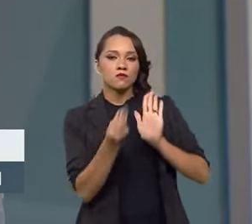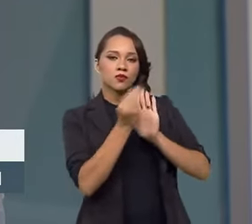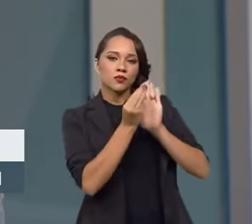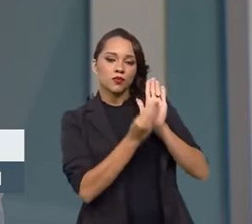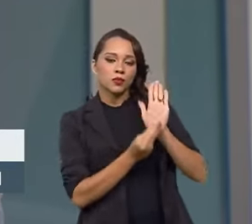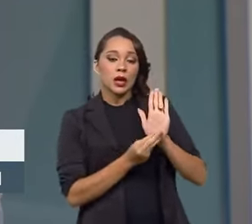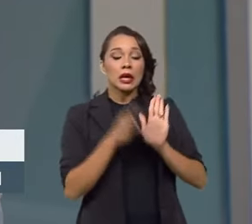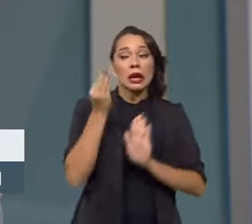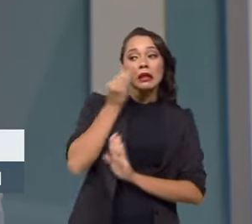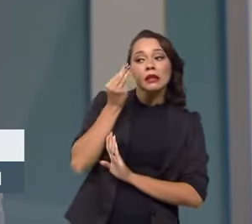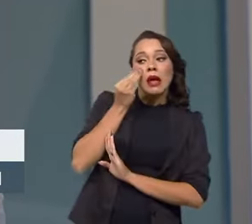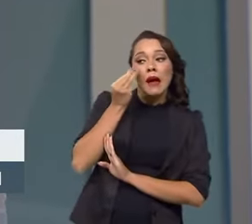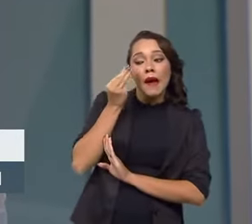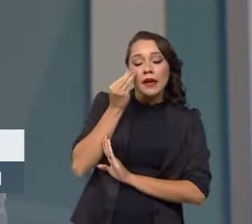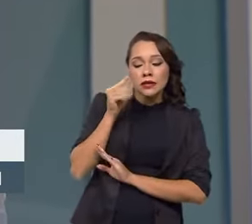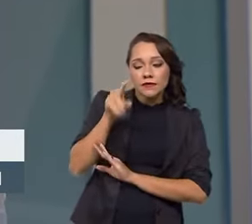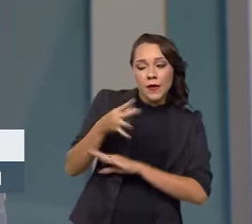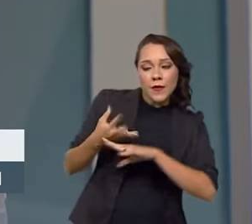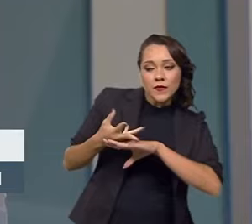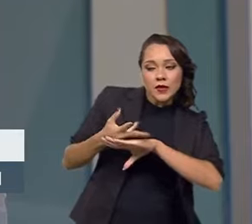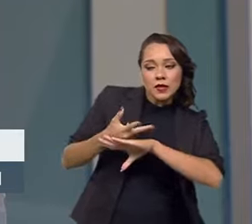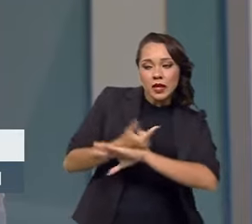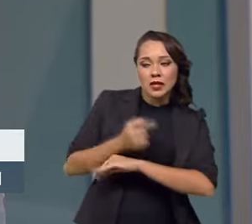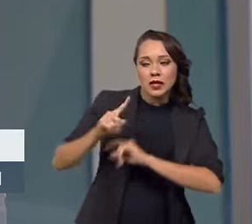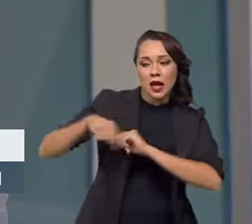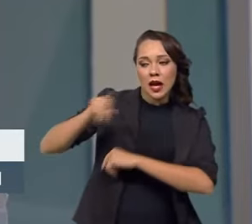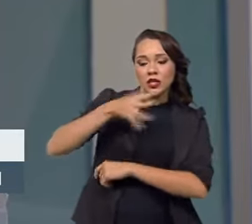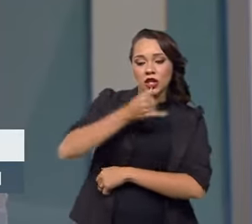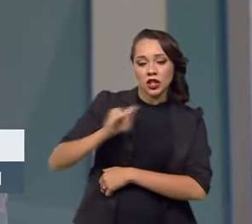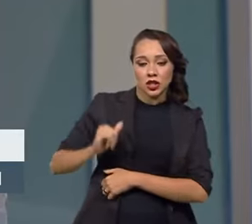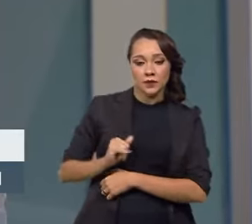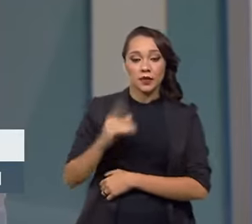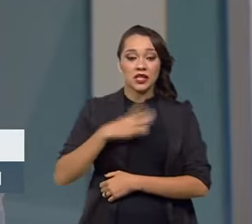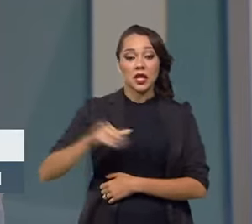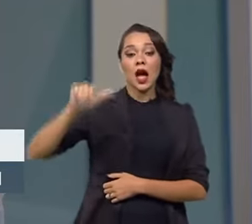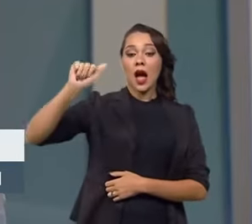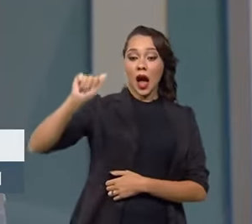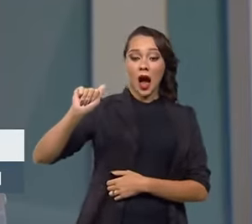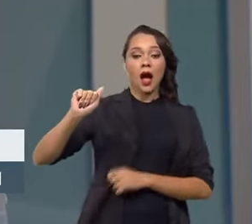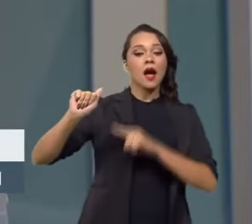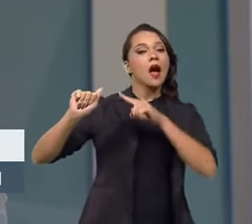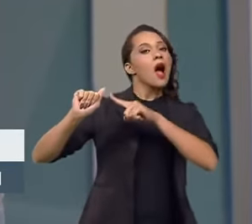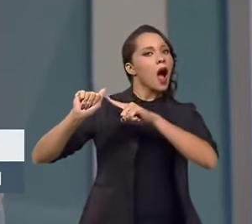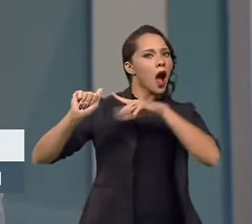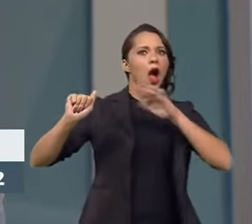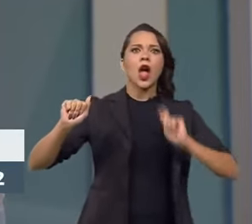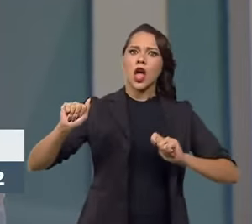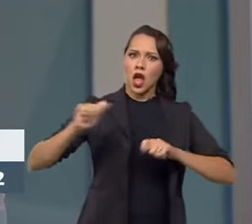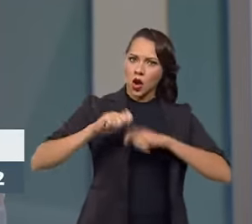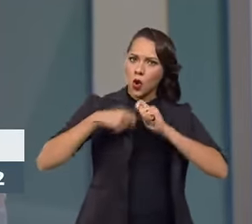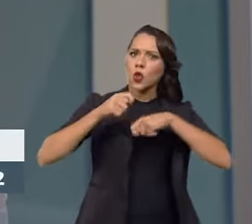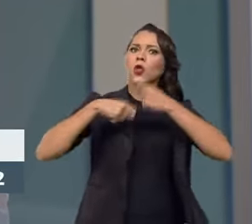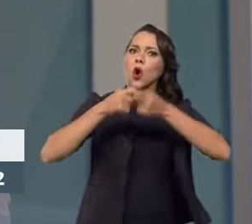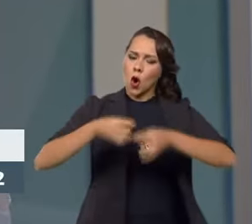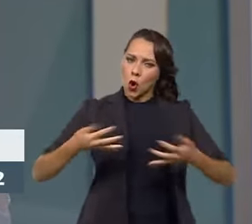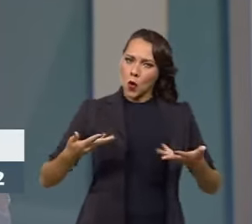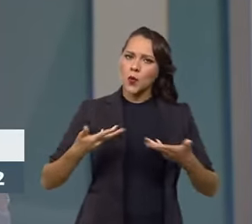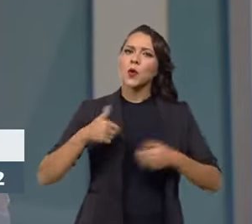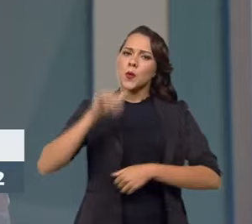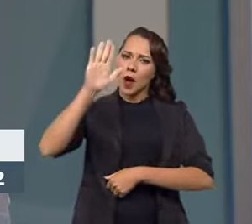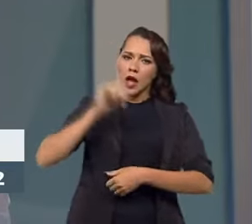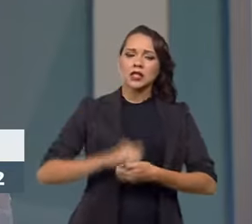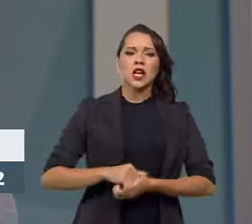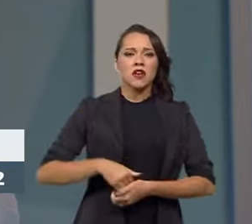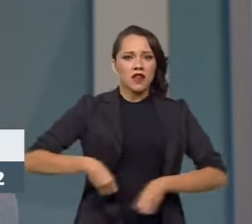ele testa o equipamento em termos de eficiência energética. Então, se ele estiver no nível A, quer dizer que ele tem a maior eficiência possível, vai consumir